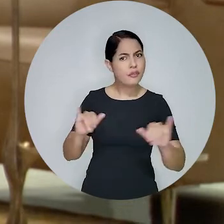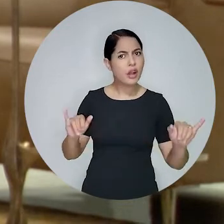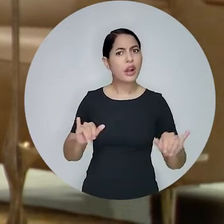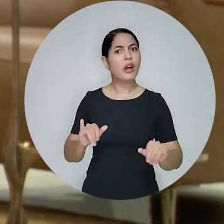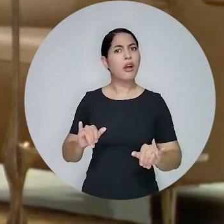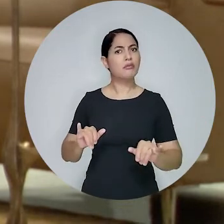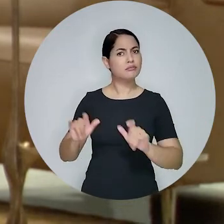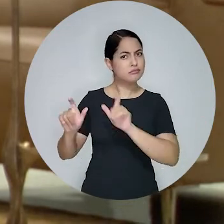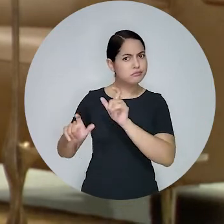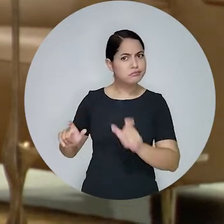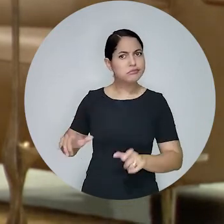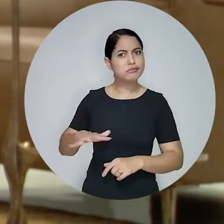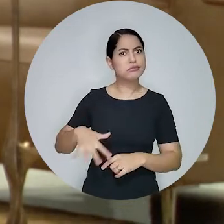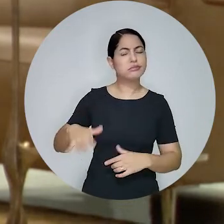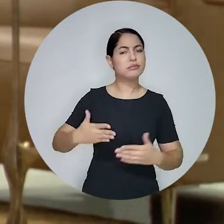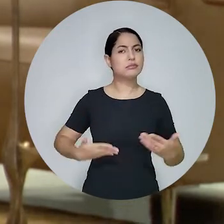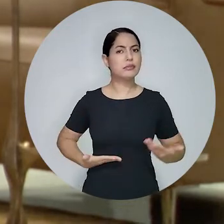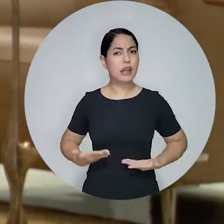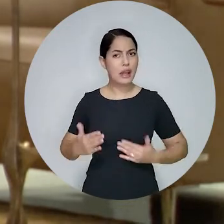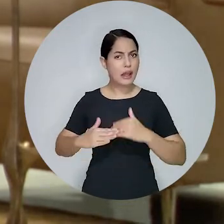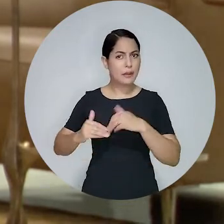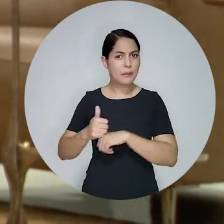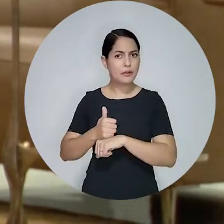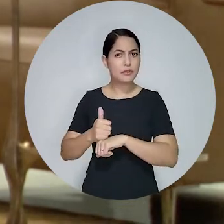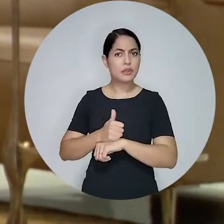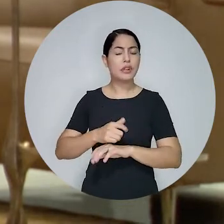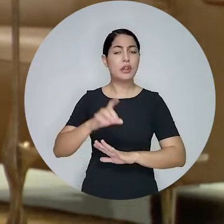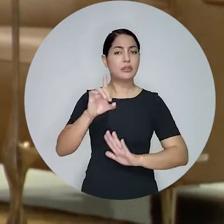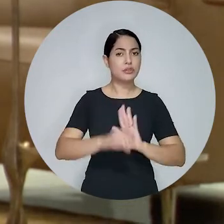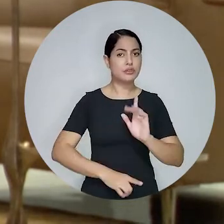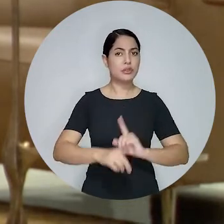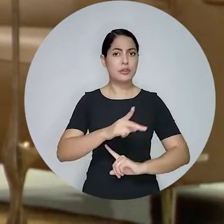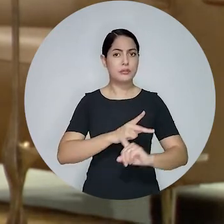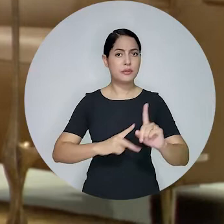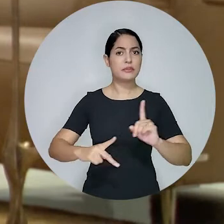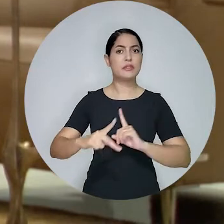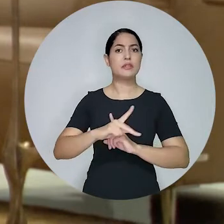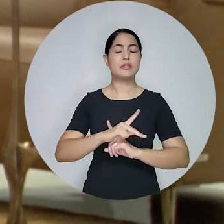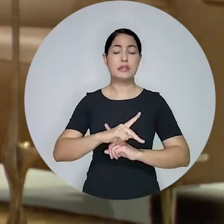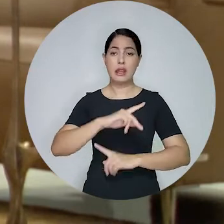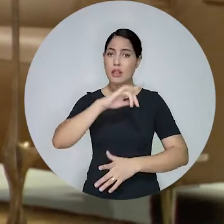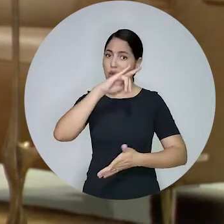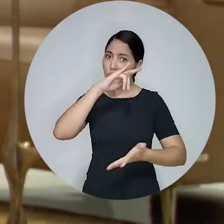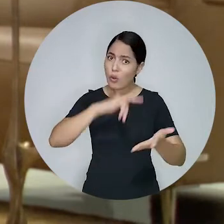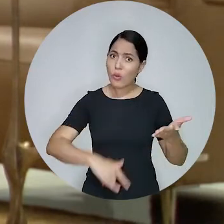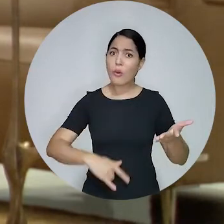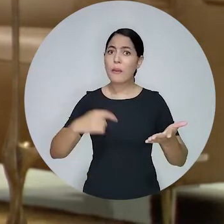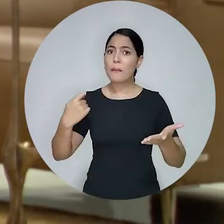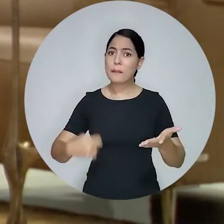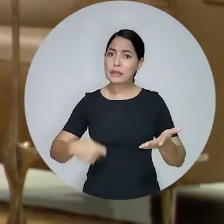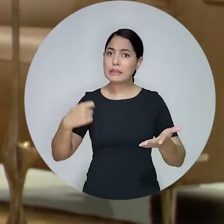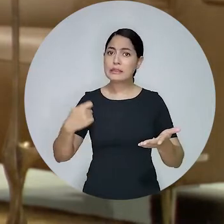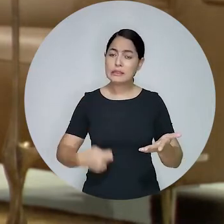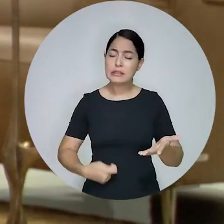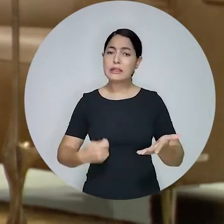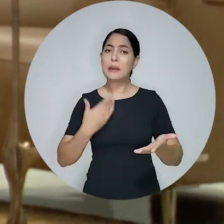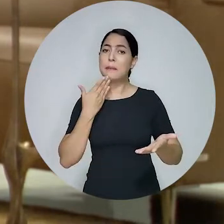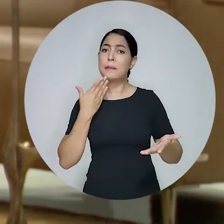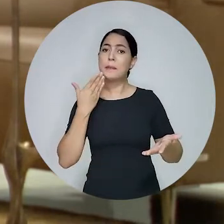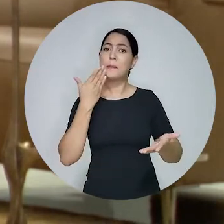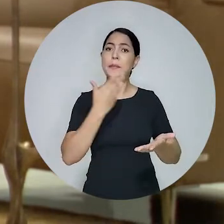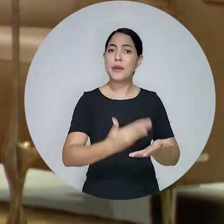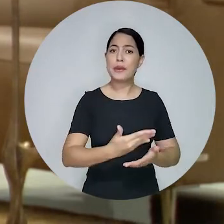Instituto, a fim de auxiliar profissionais que atuam no âmbito do direito previdenciário e que precisam dos